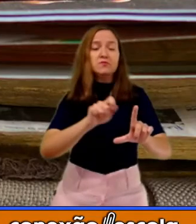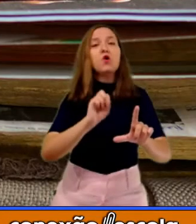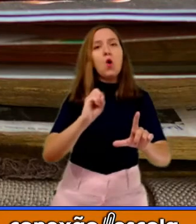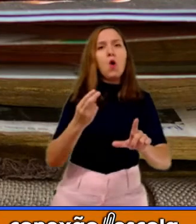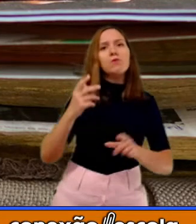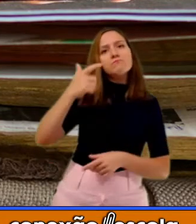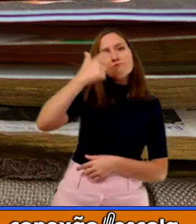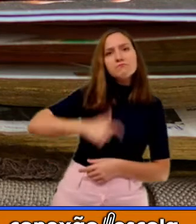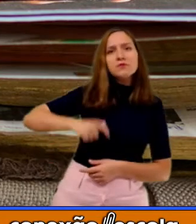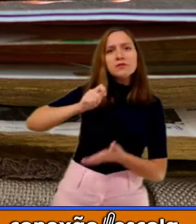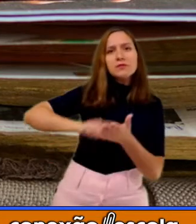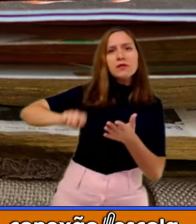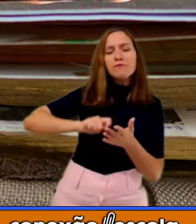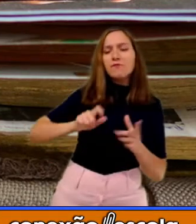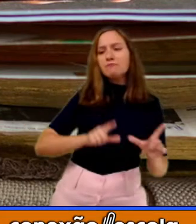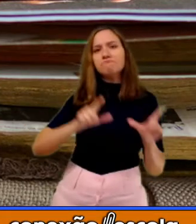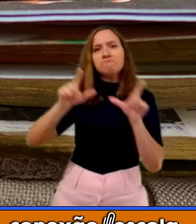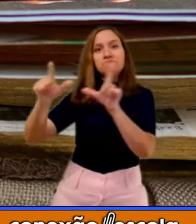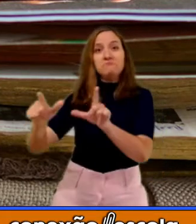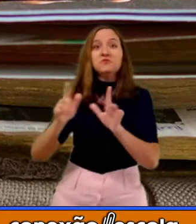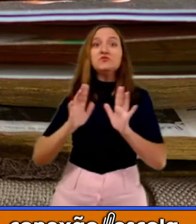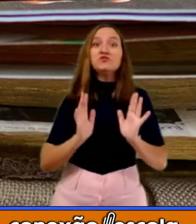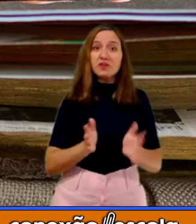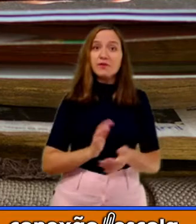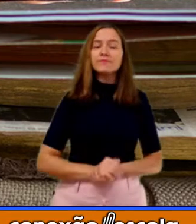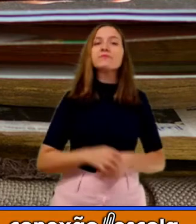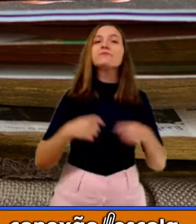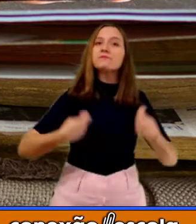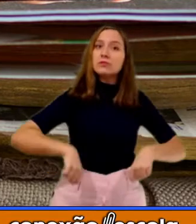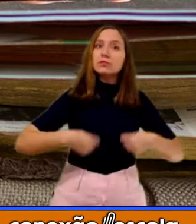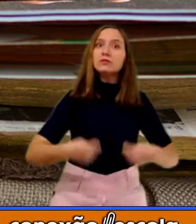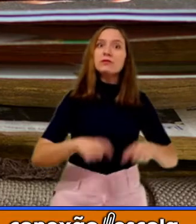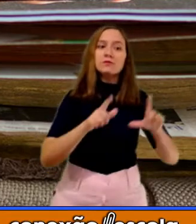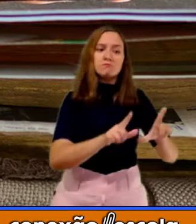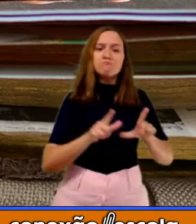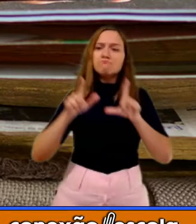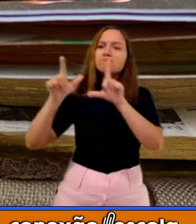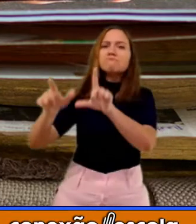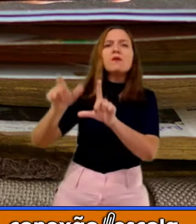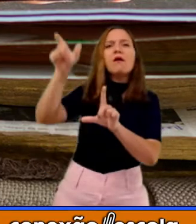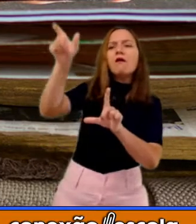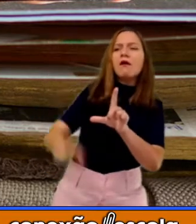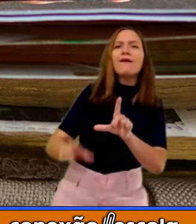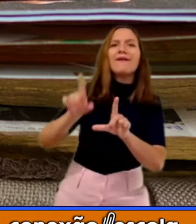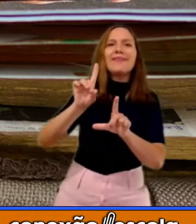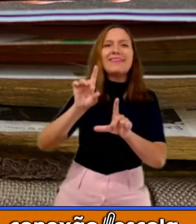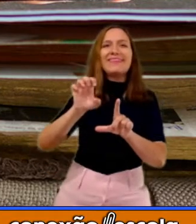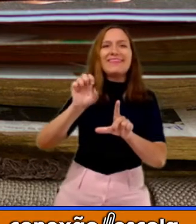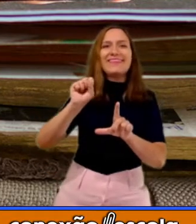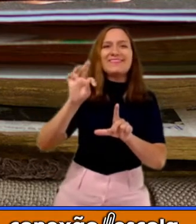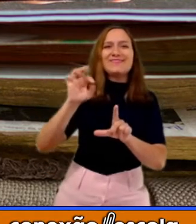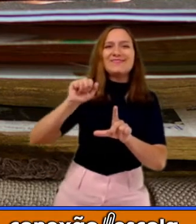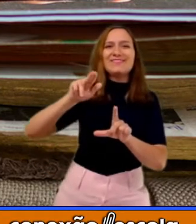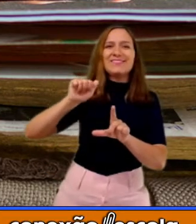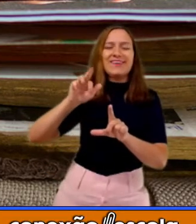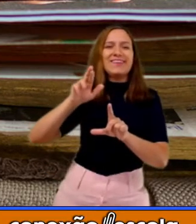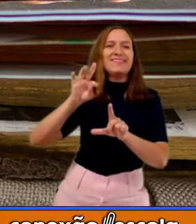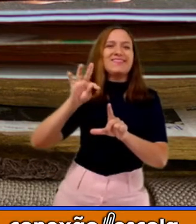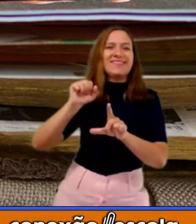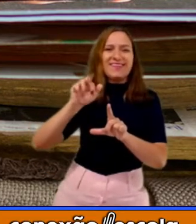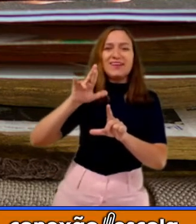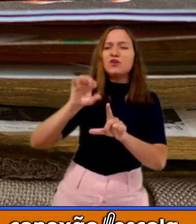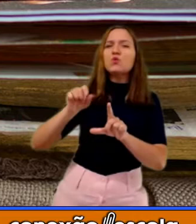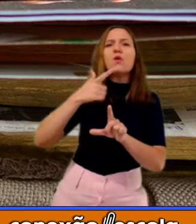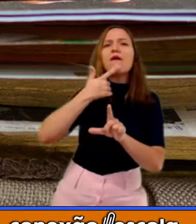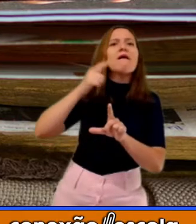para alguém? No bilhete, eu tenho que ter o destinatário. Quem é o destinatário? O destinatário é a